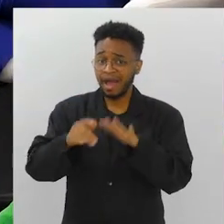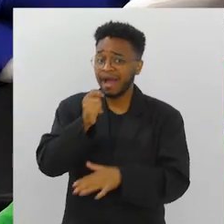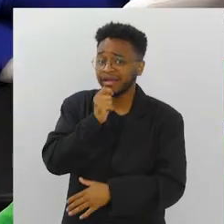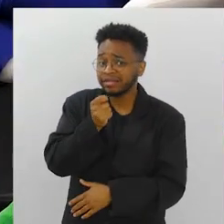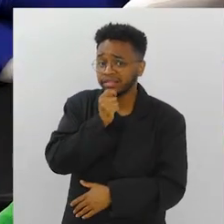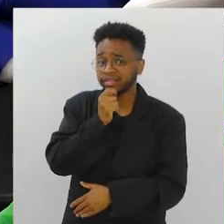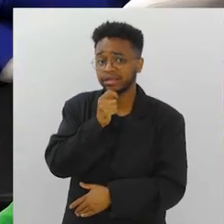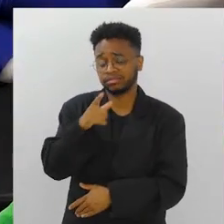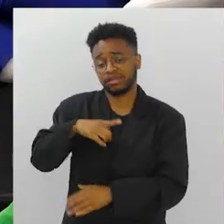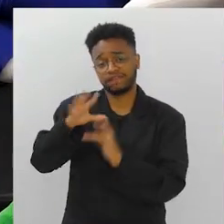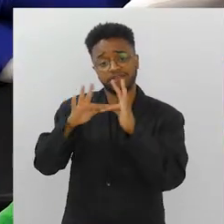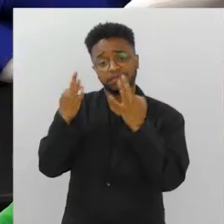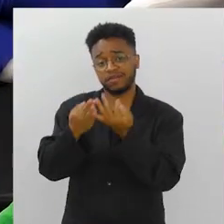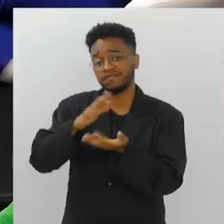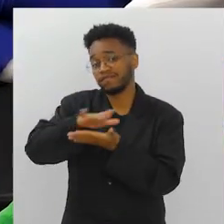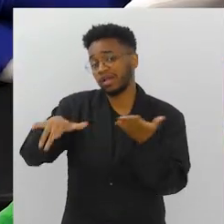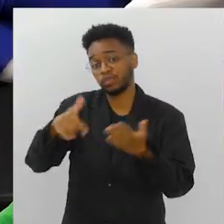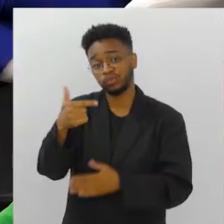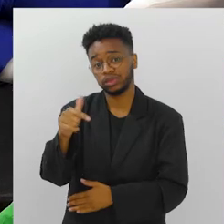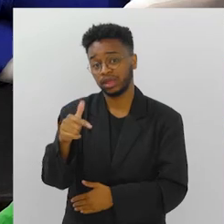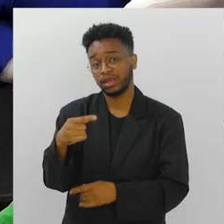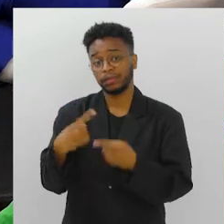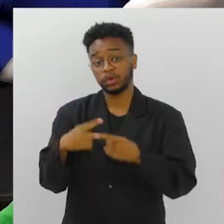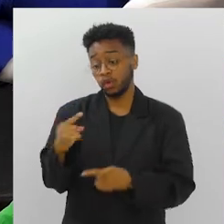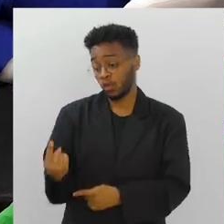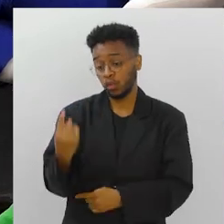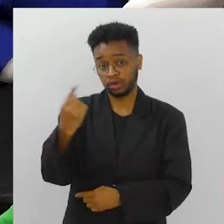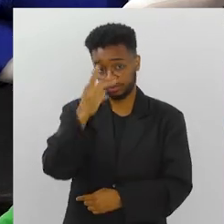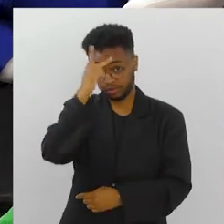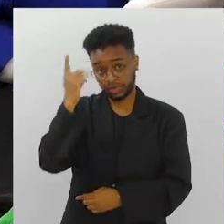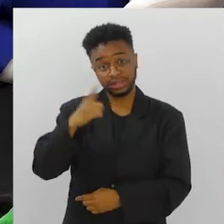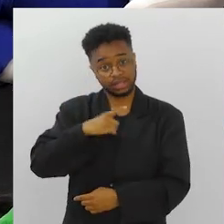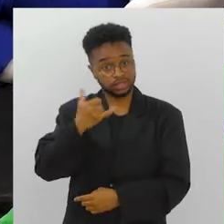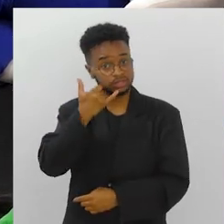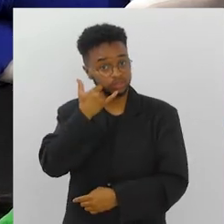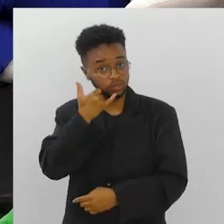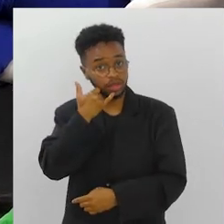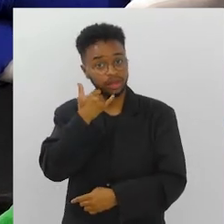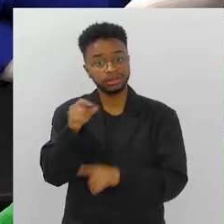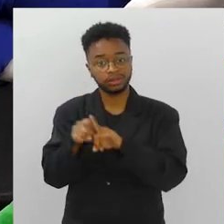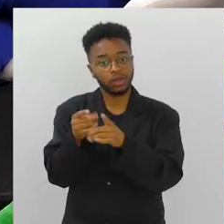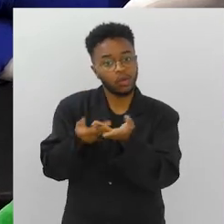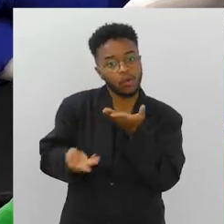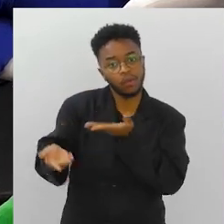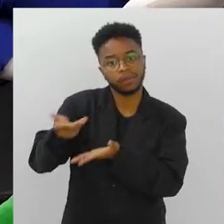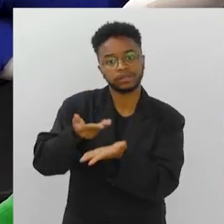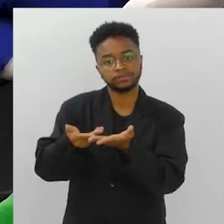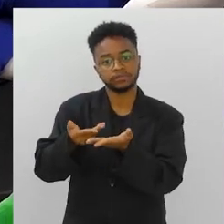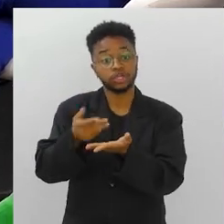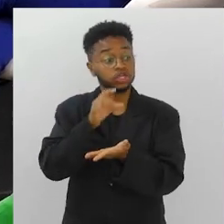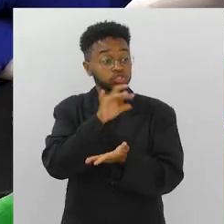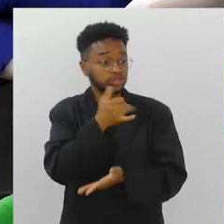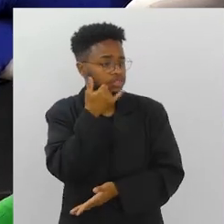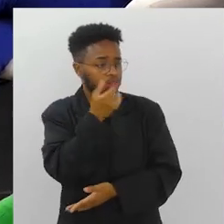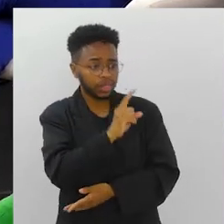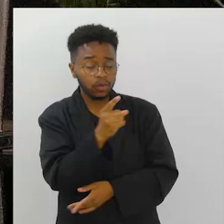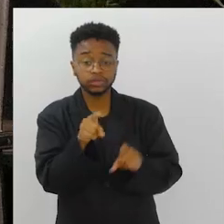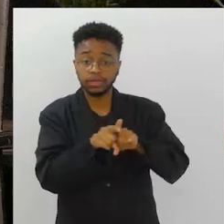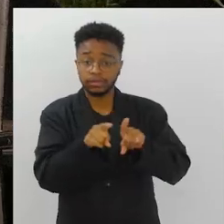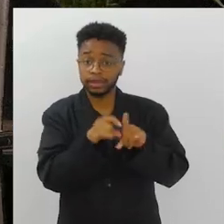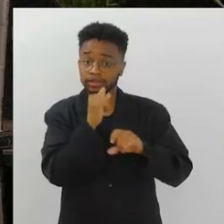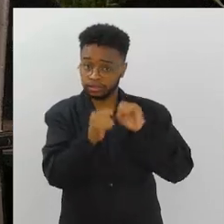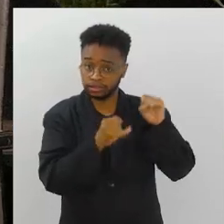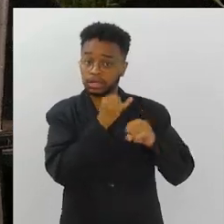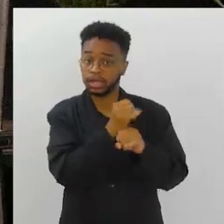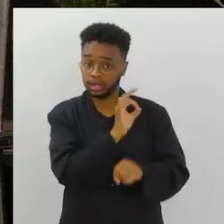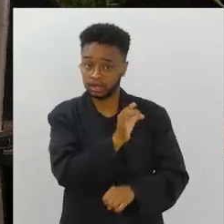distante para muitas famílias pobres, que às vezes um só tem a tecnologia e compartilha. E não é nem só o aparelho,